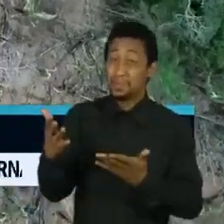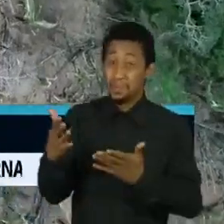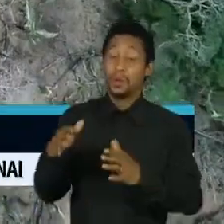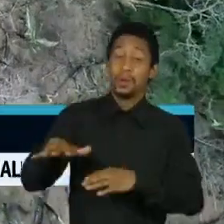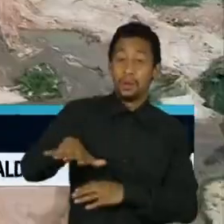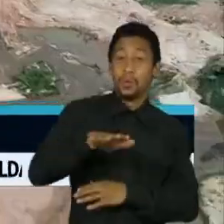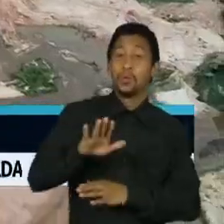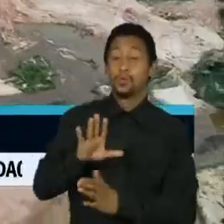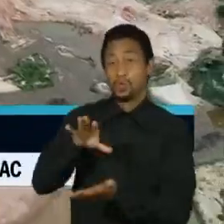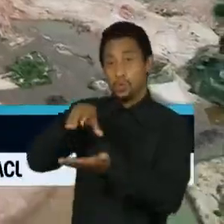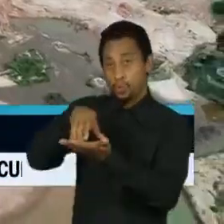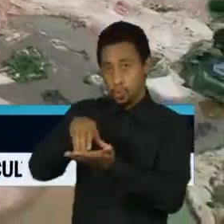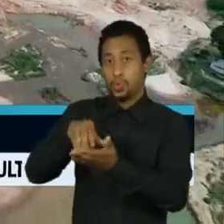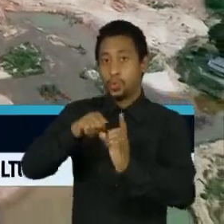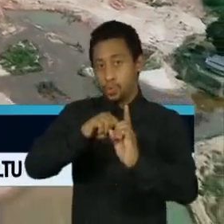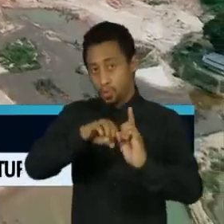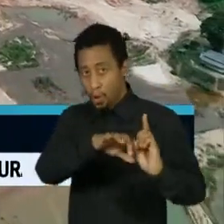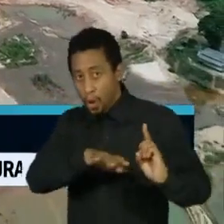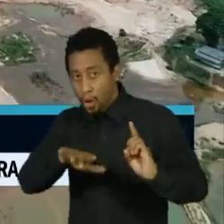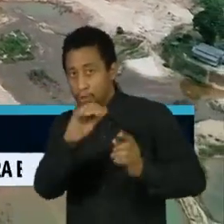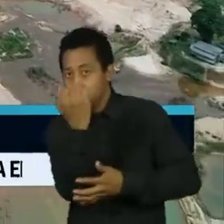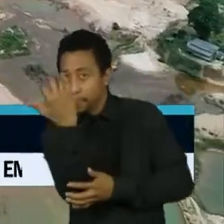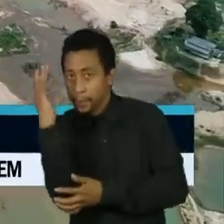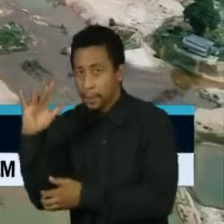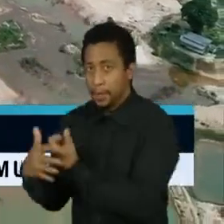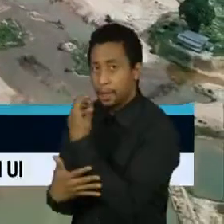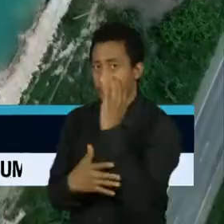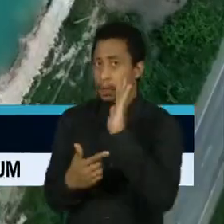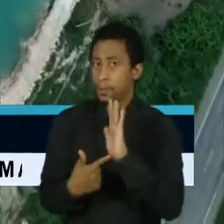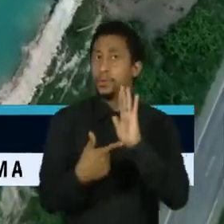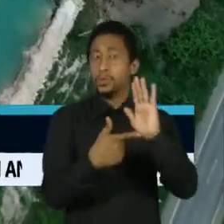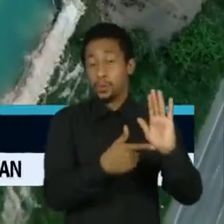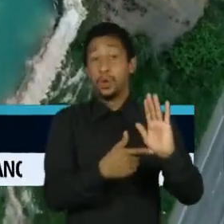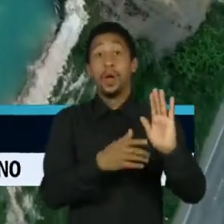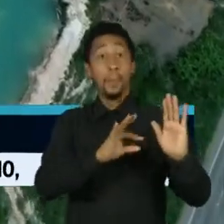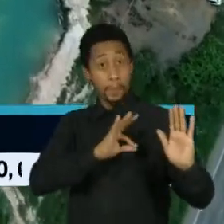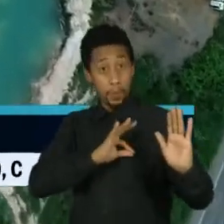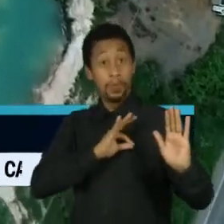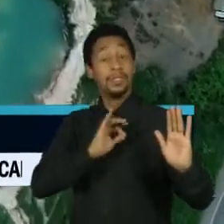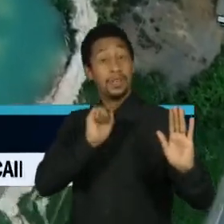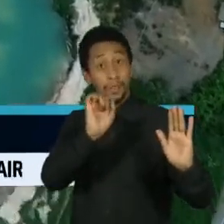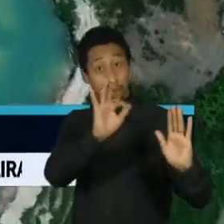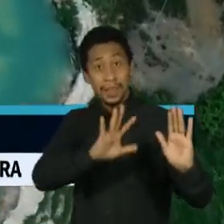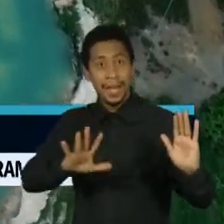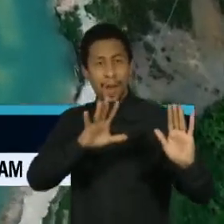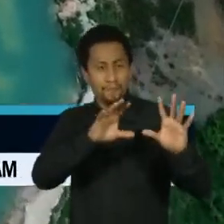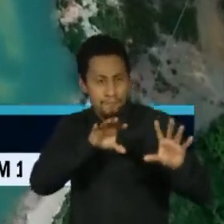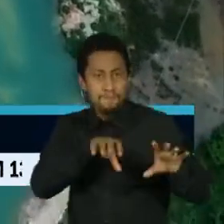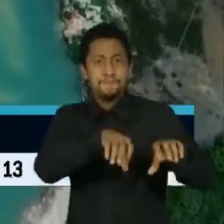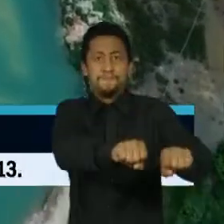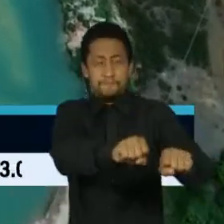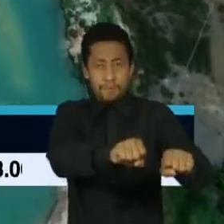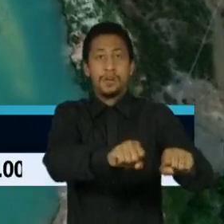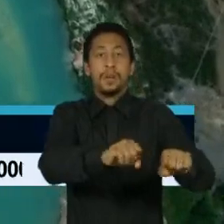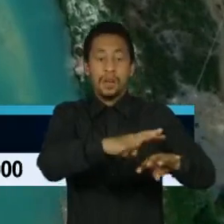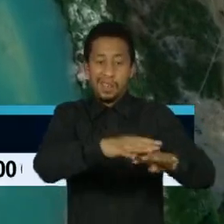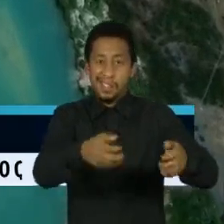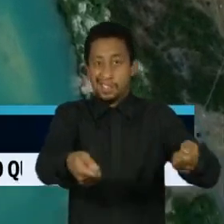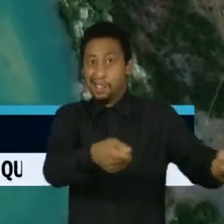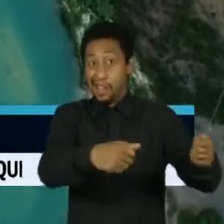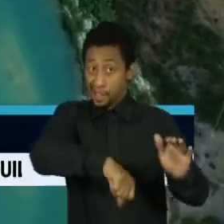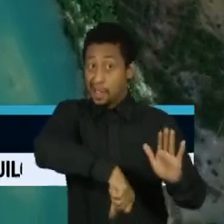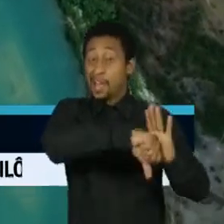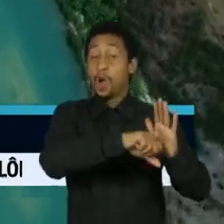Socioambiental. Essa semana, a Polícia Federal destruiu pelo menos dois garimpos ilegais. Os garimpeiros,